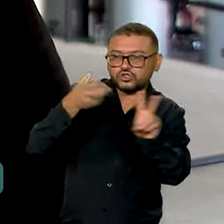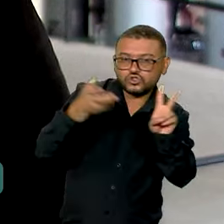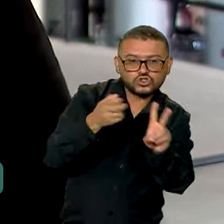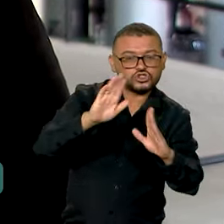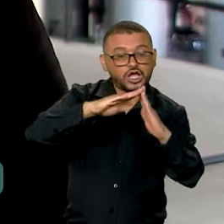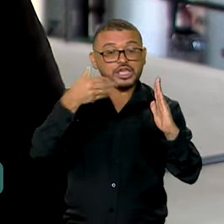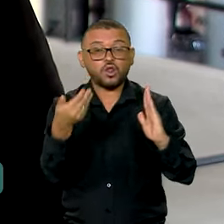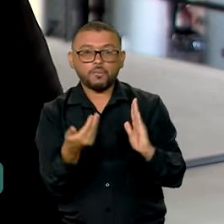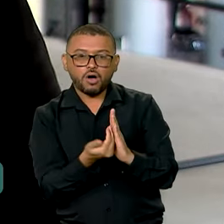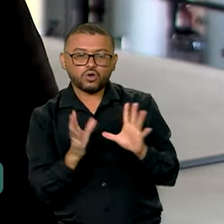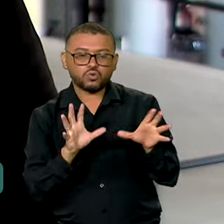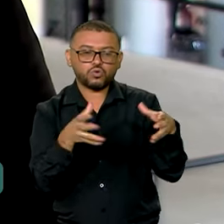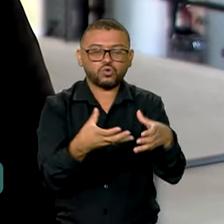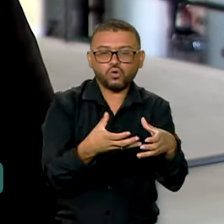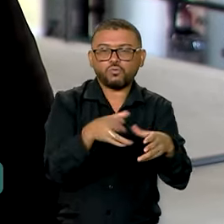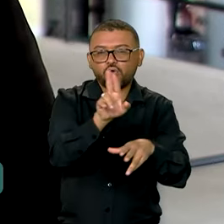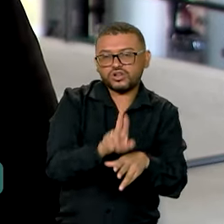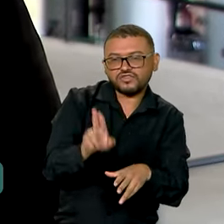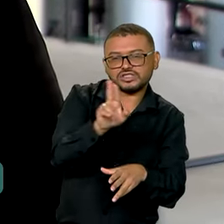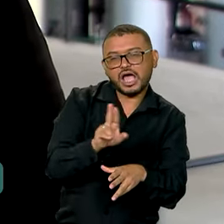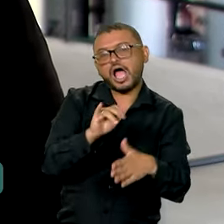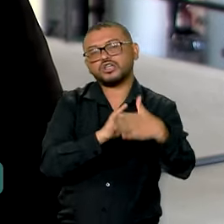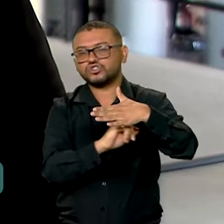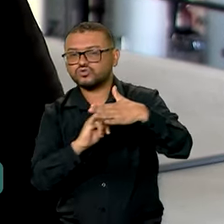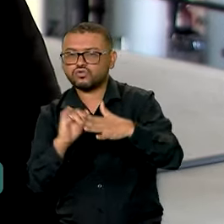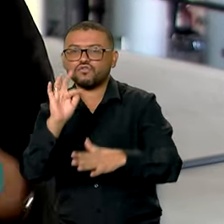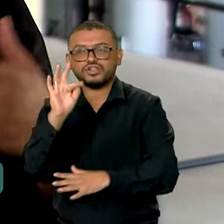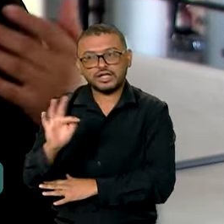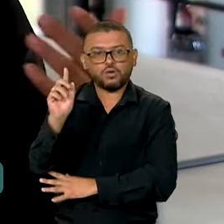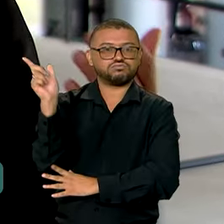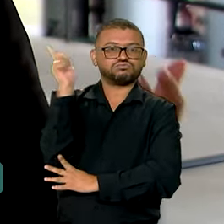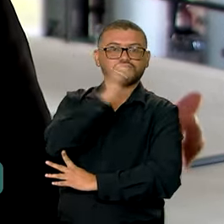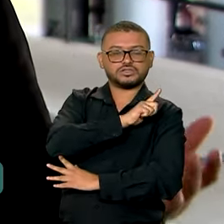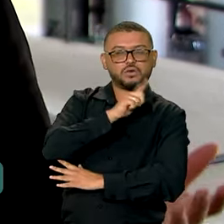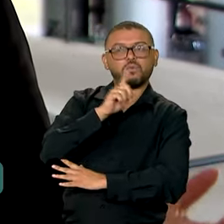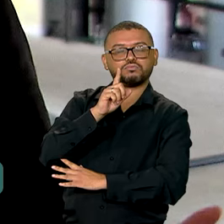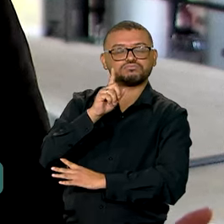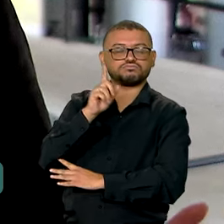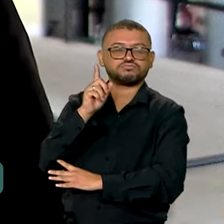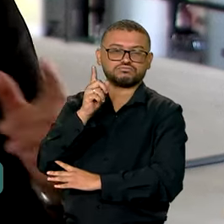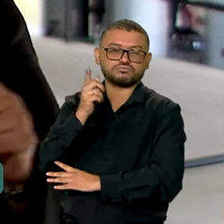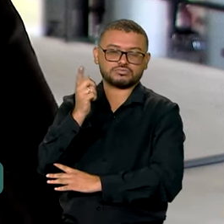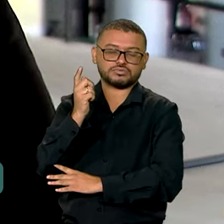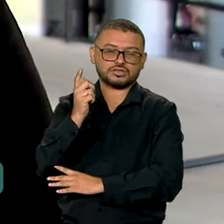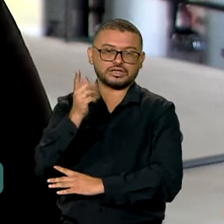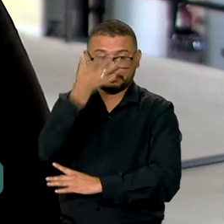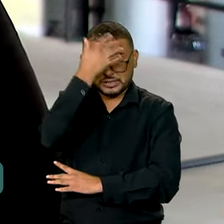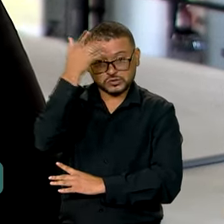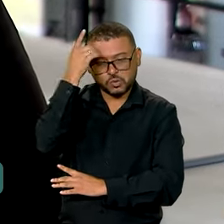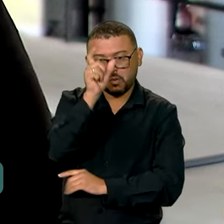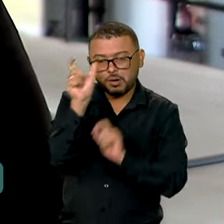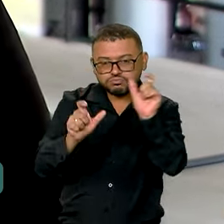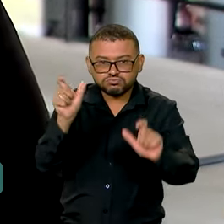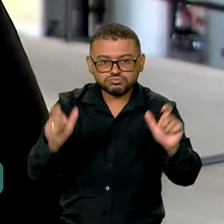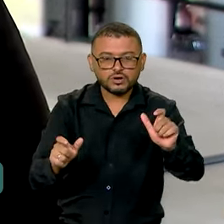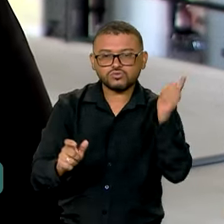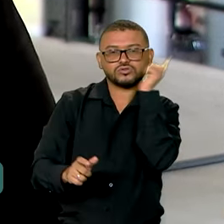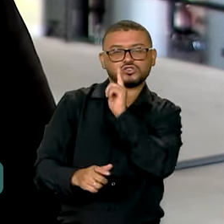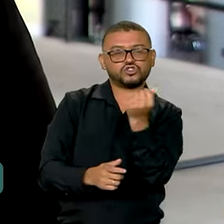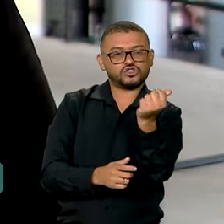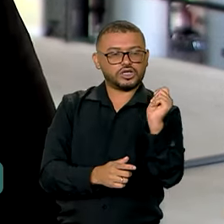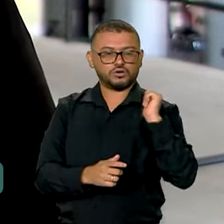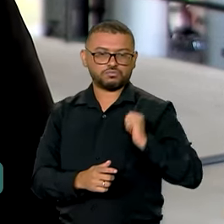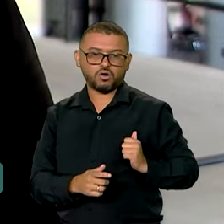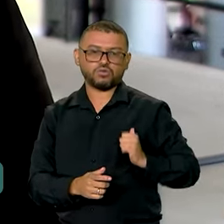e quilombolas de universidades e institutos federais passarão a ser atendidos pelo programa. Cada um deles deve receber uma bolsa